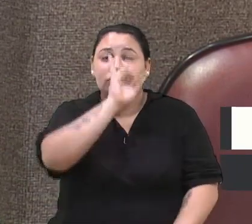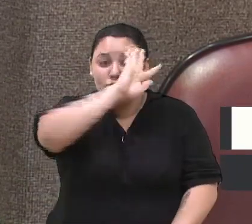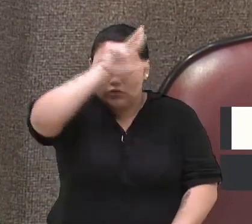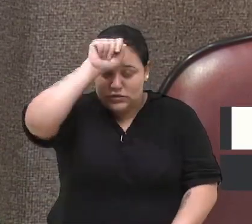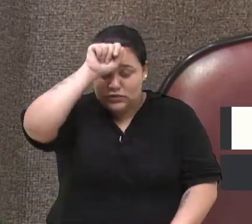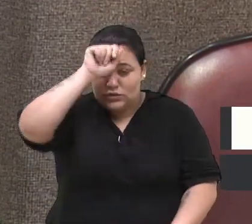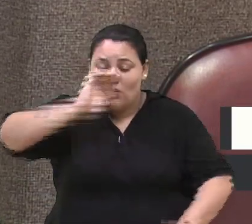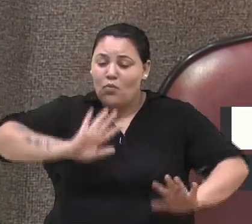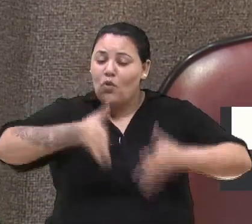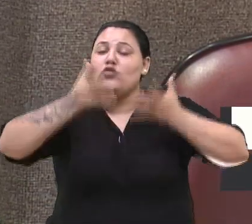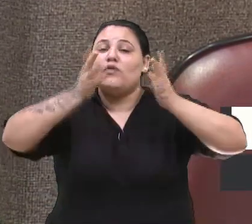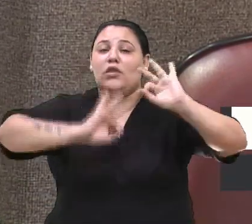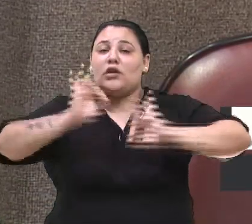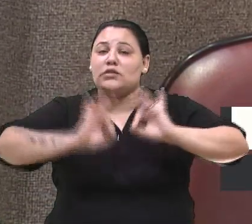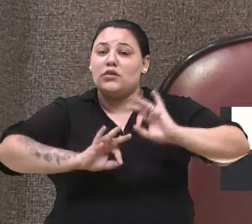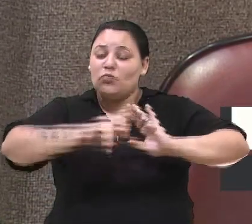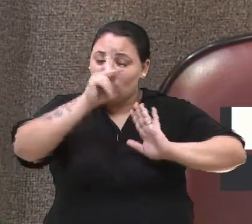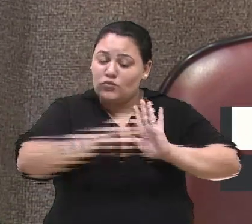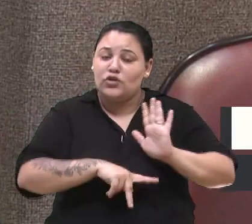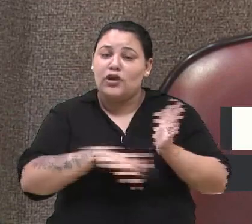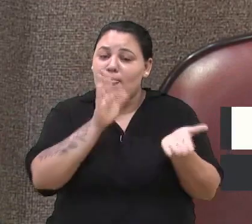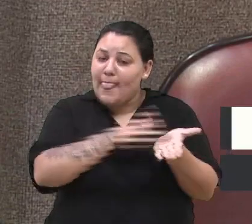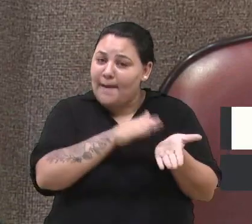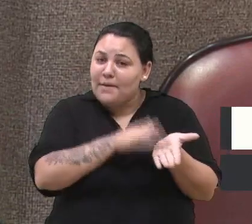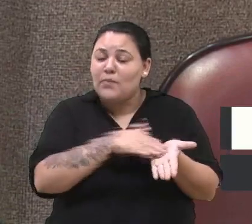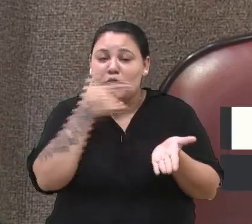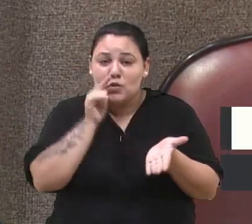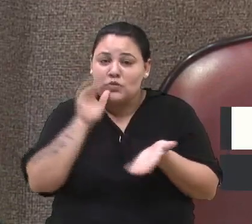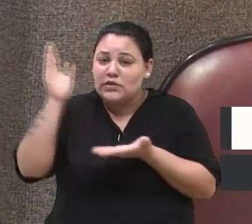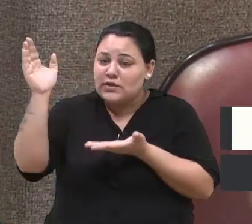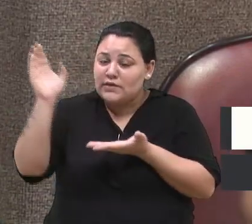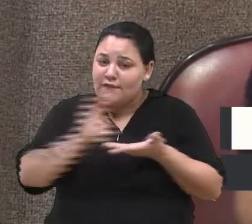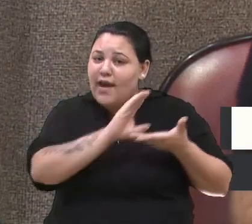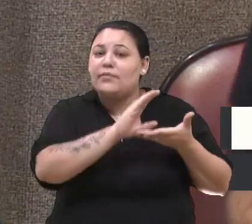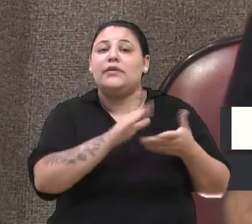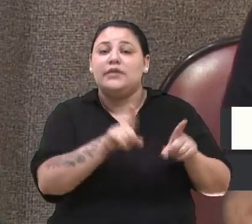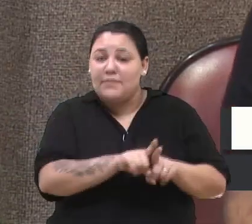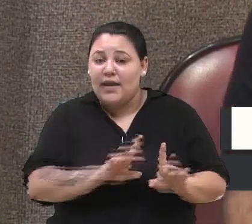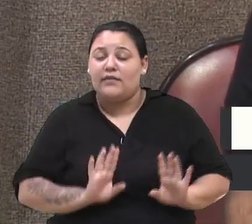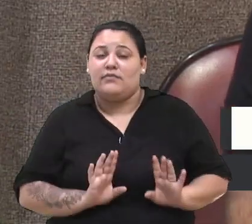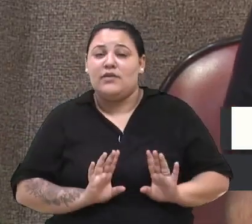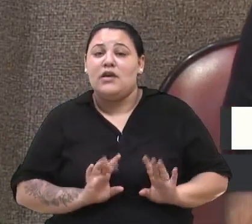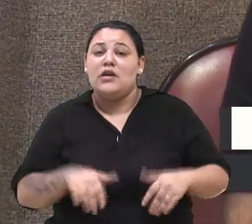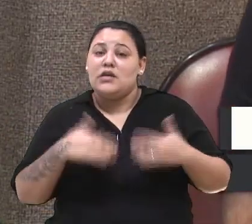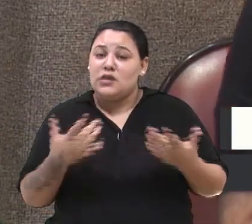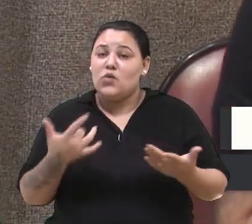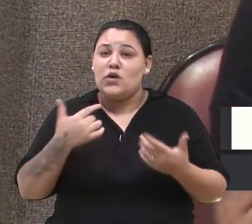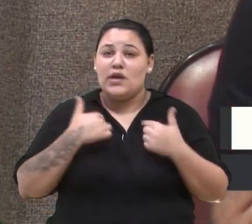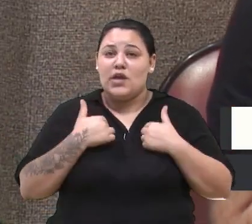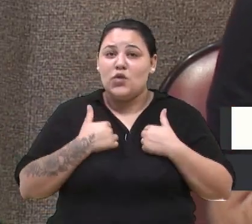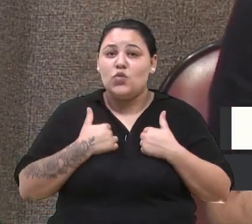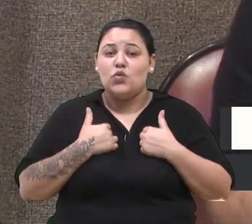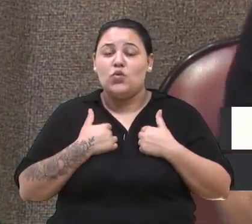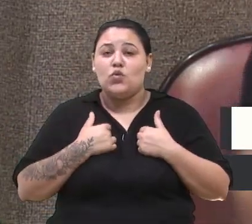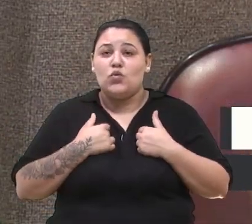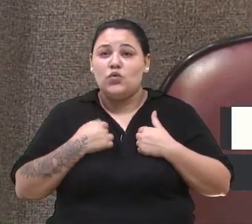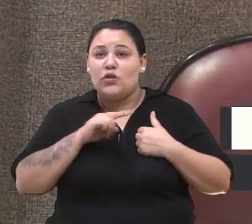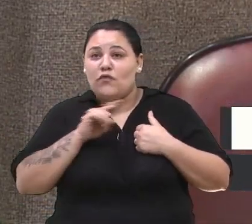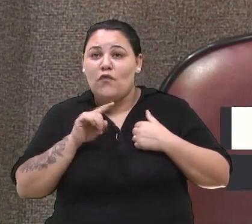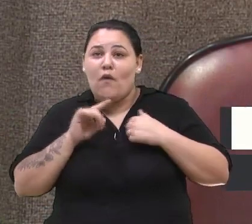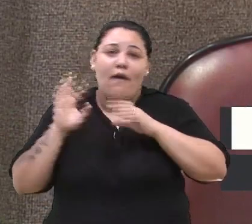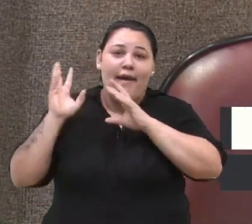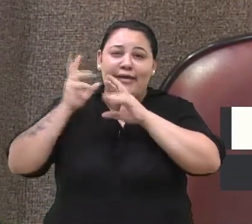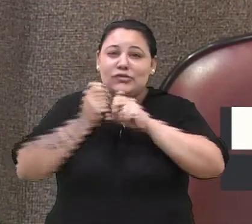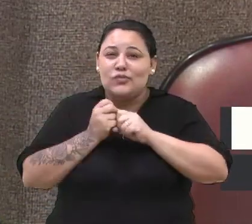e com os projetos em mão para poder buscar recursos. Então eu não vou ser aqui e resumir o plano de mobilidade em